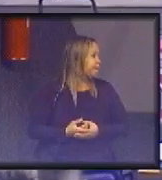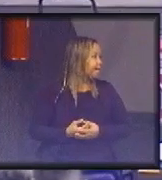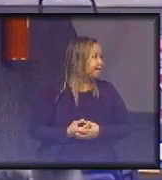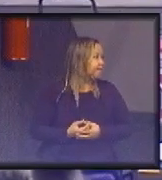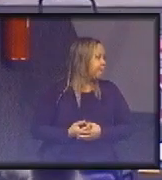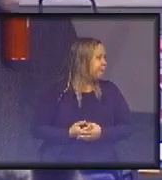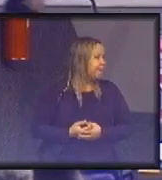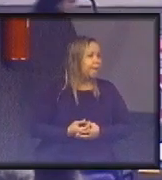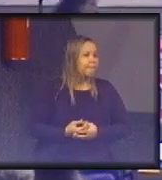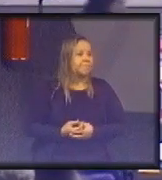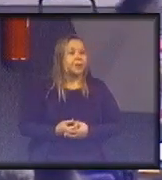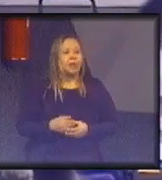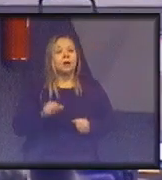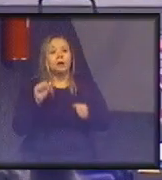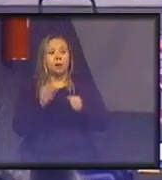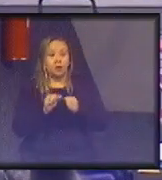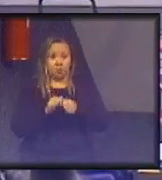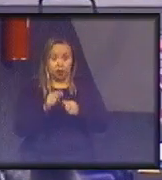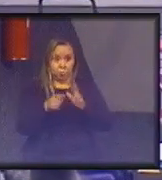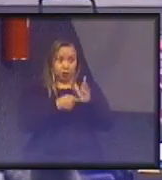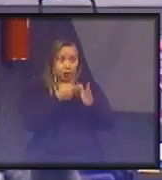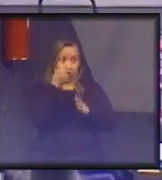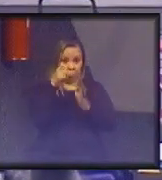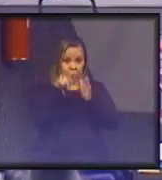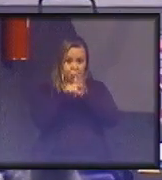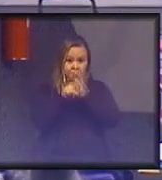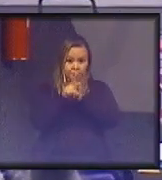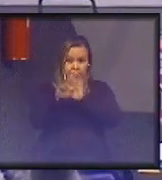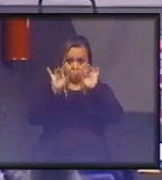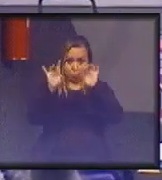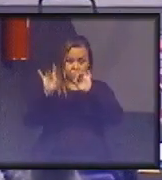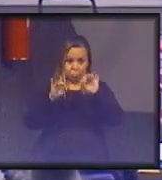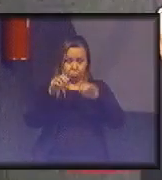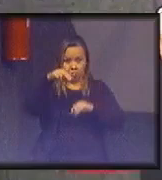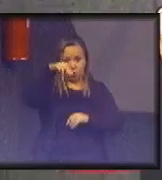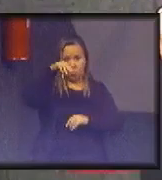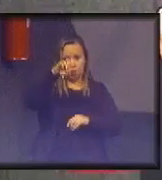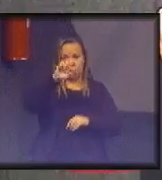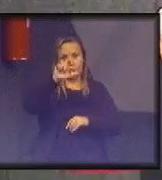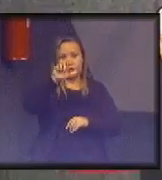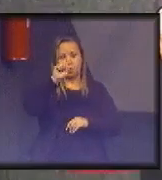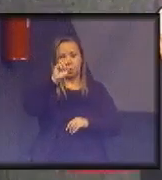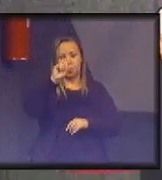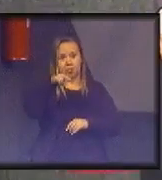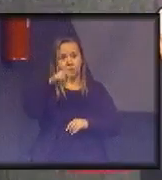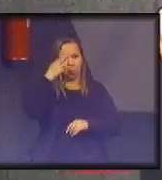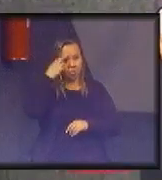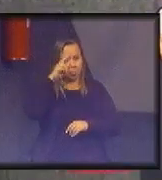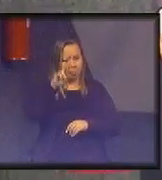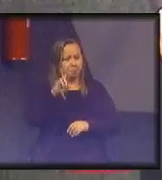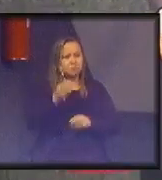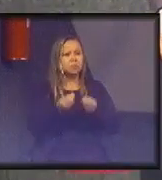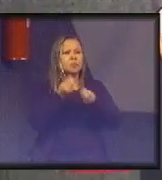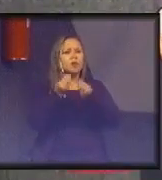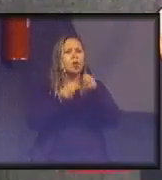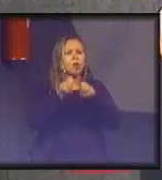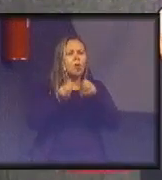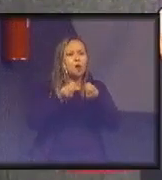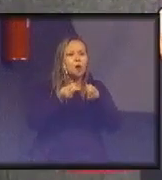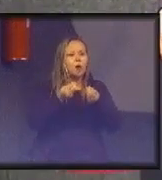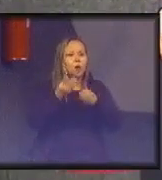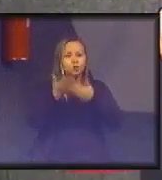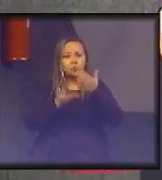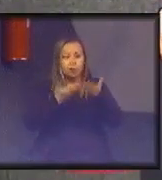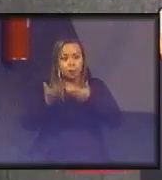Bom, vamos fazer mais uma perguntinha só para o doutor Nelson, que seria o seguinte, como viabilizar a economia